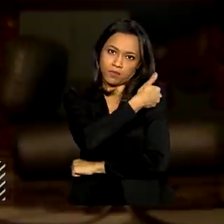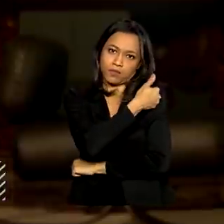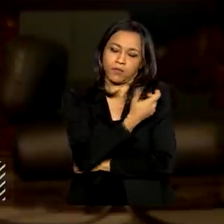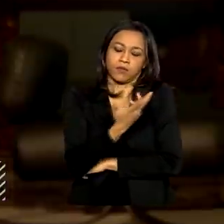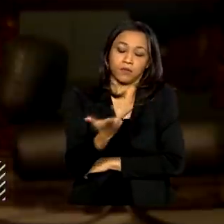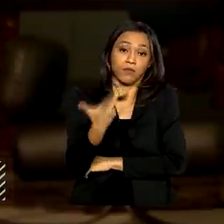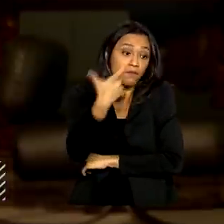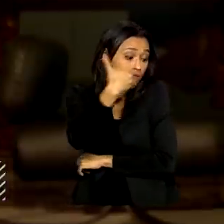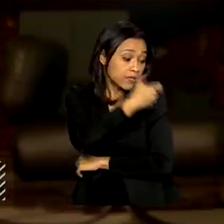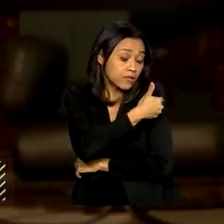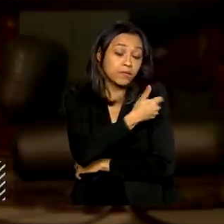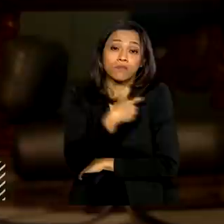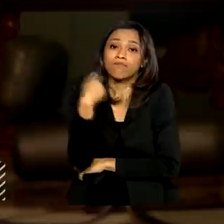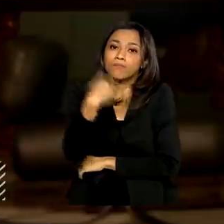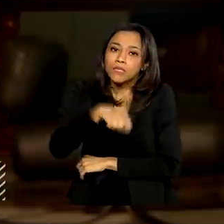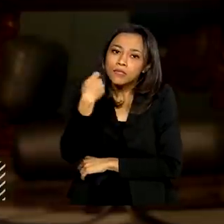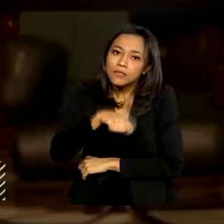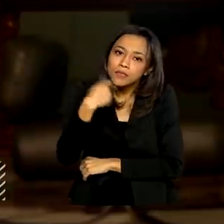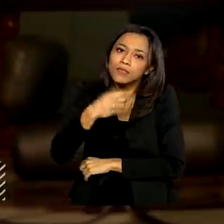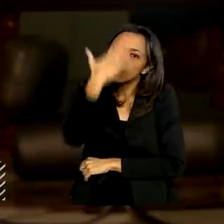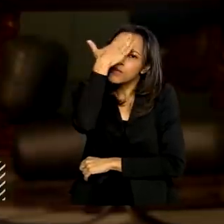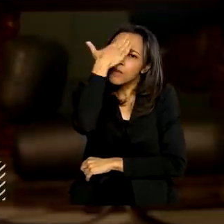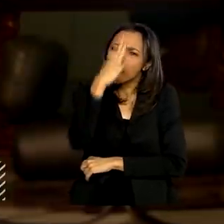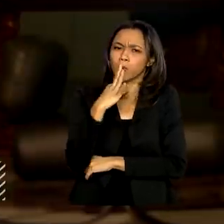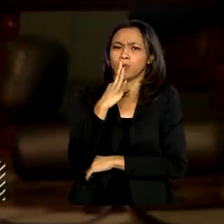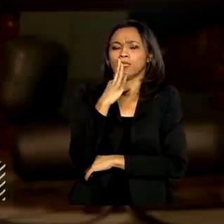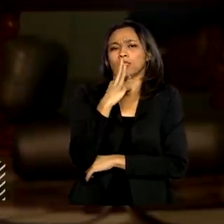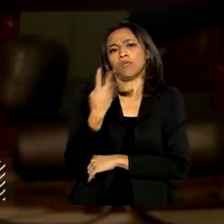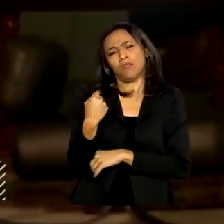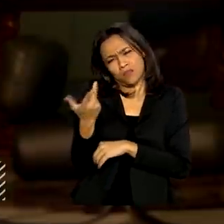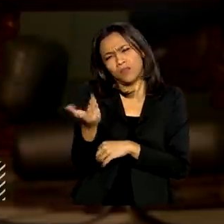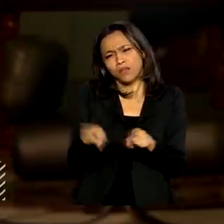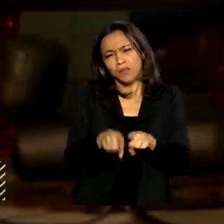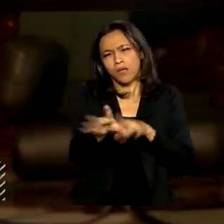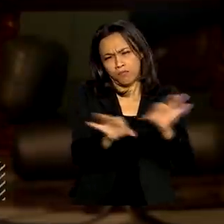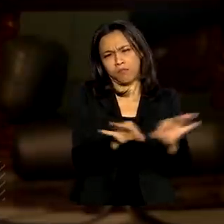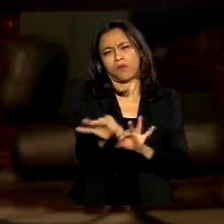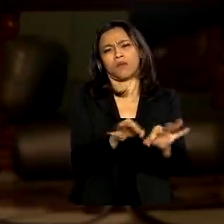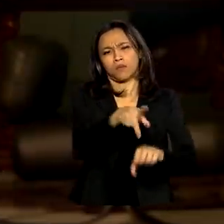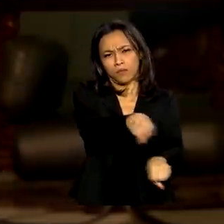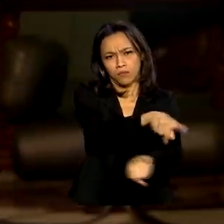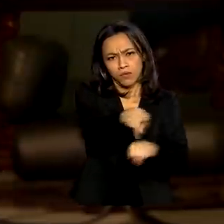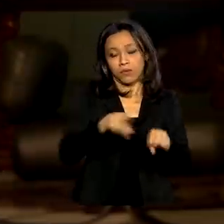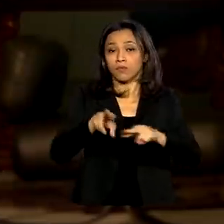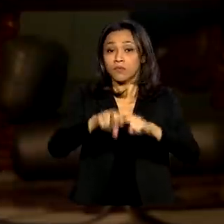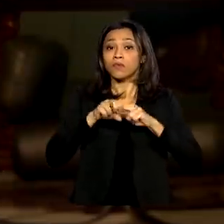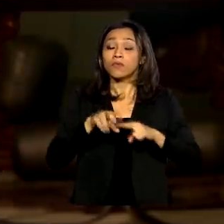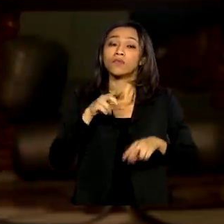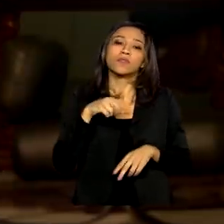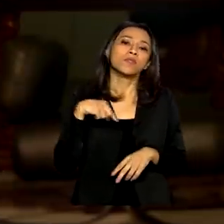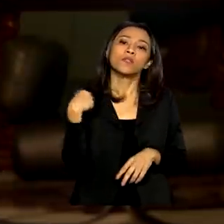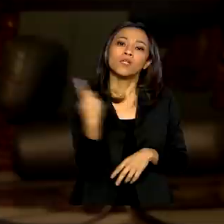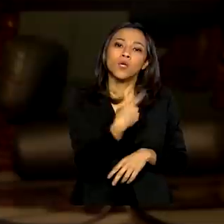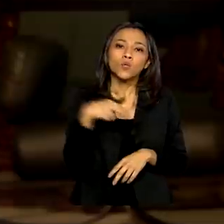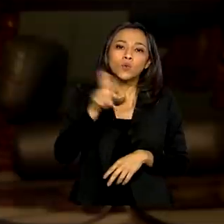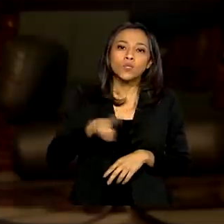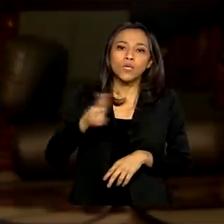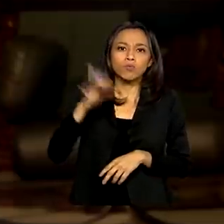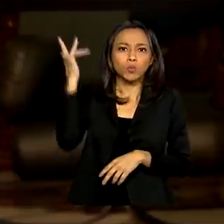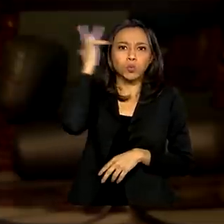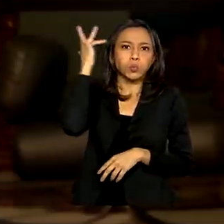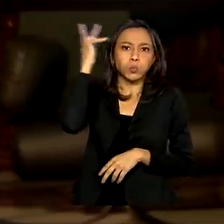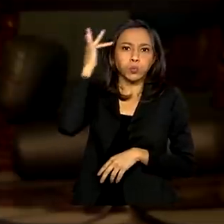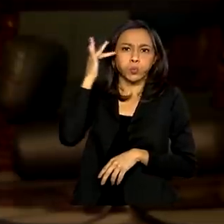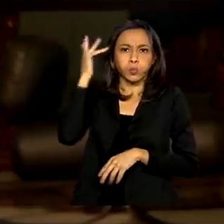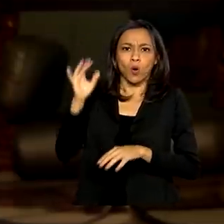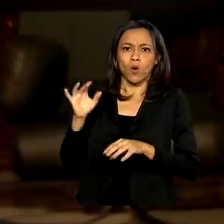Então, vacinas precisam desse sequenciamento, além do conhecimento e preparação do país nessa área. Para isso, nós usamos também o nosso supercomputador, o país